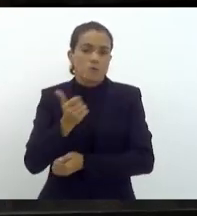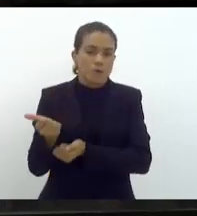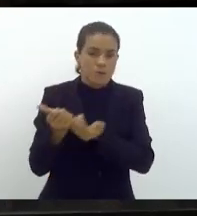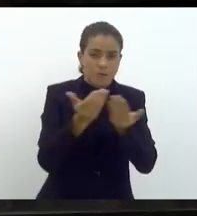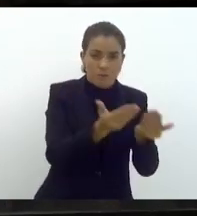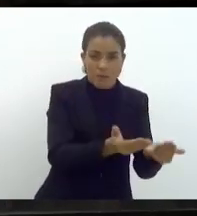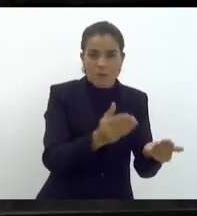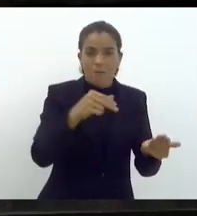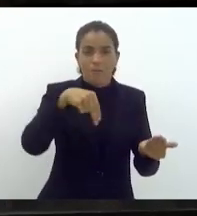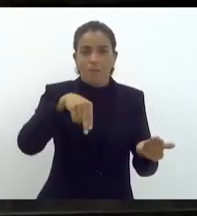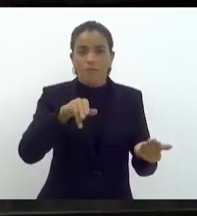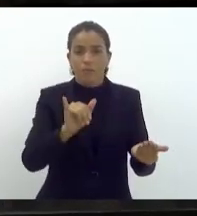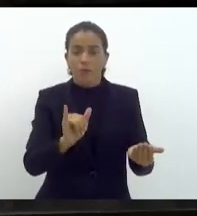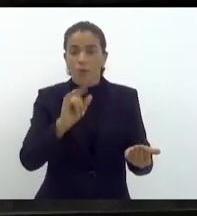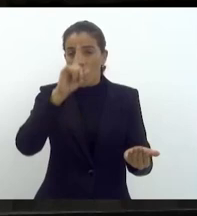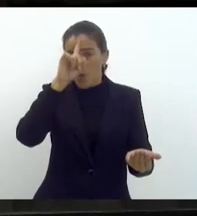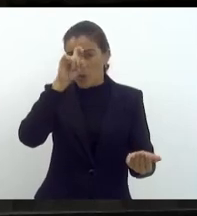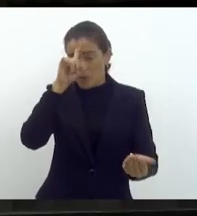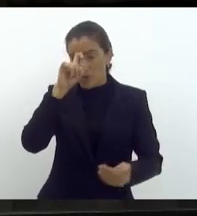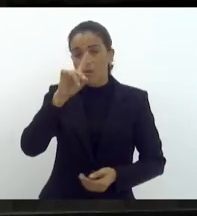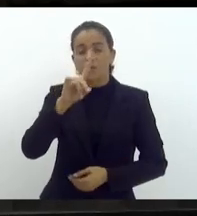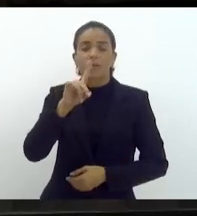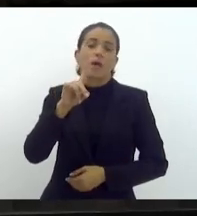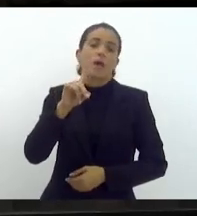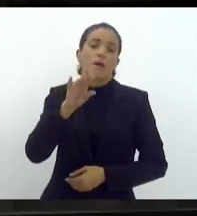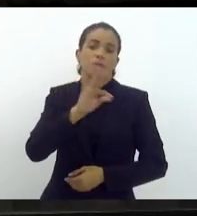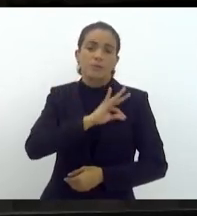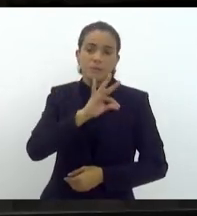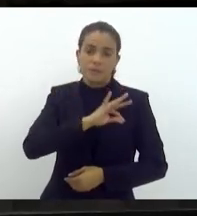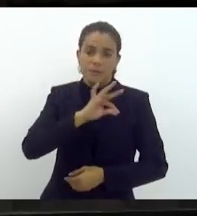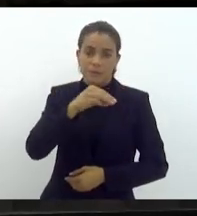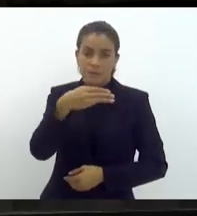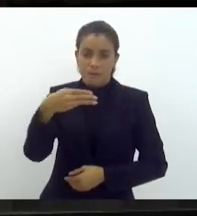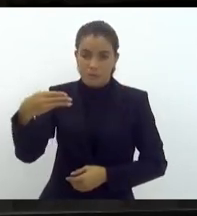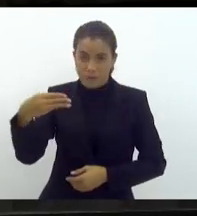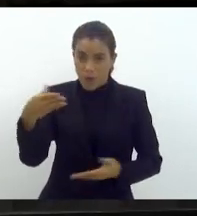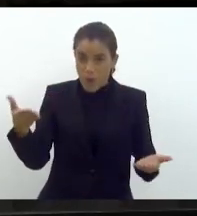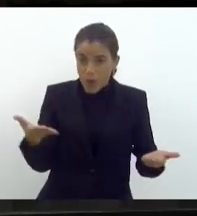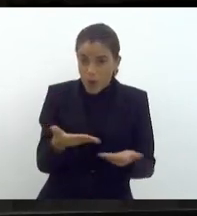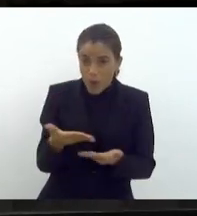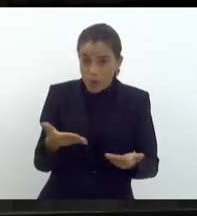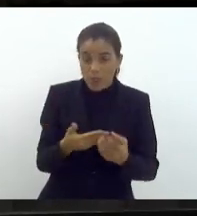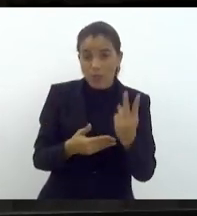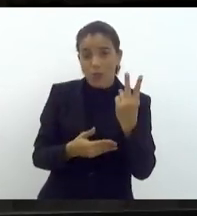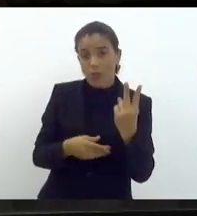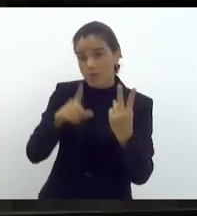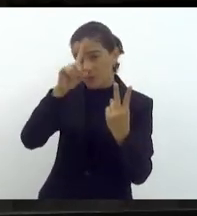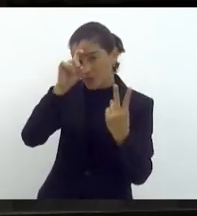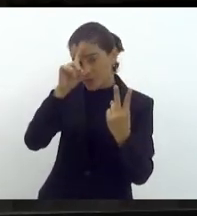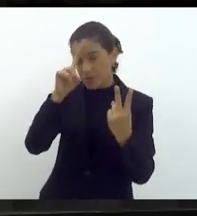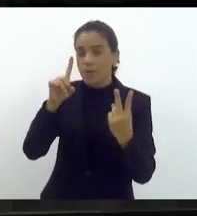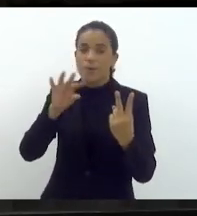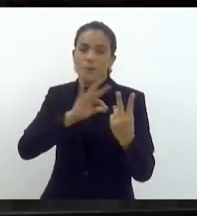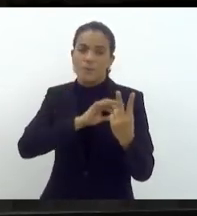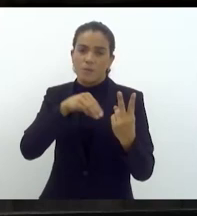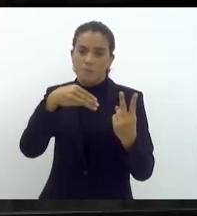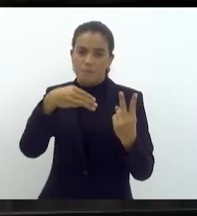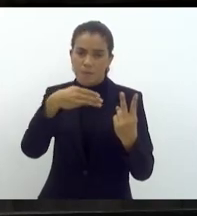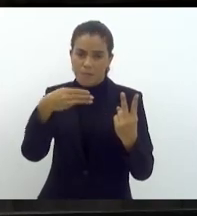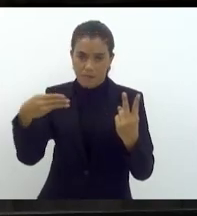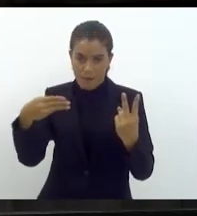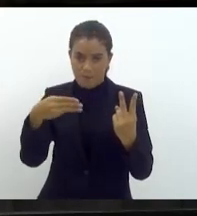Iguaçu o Hospital da Polícia Militar que é o HPM, que hoje nós contamos com dois hospitais da Polícia Militar que é em Nilópolis,